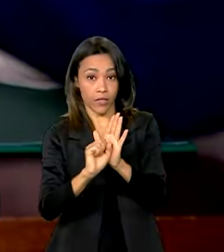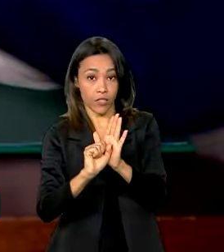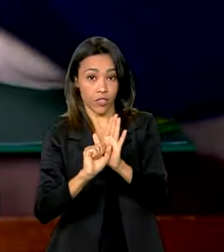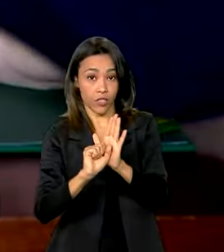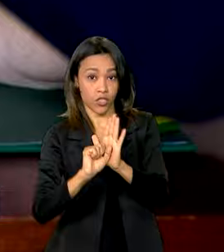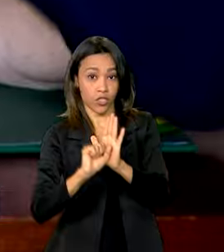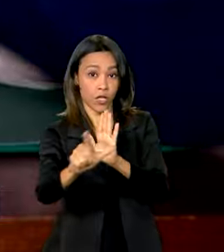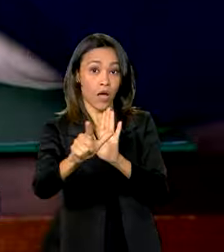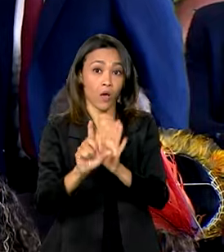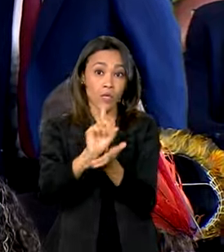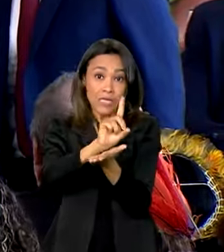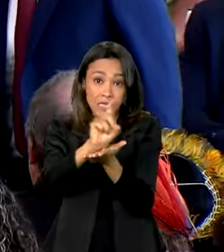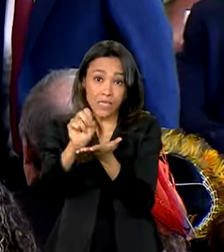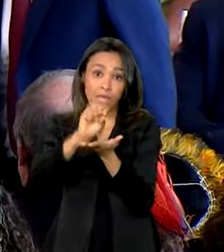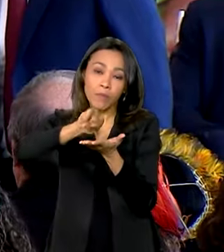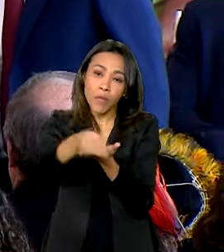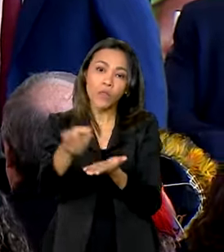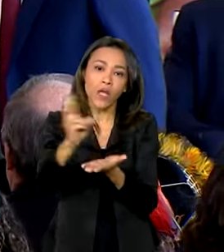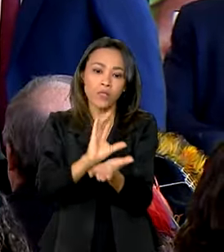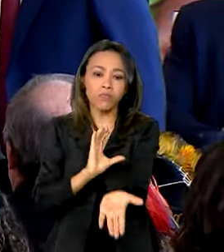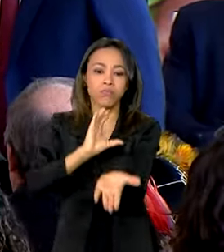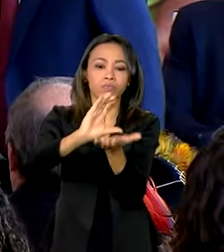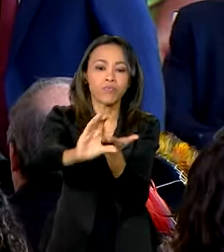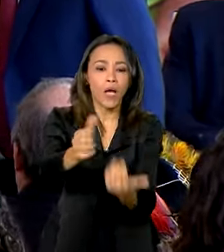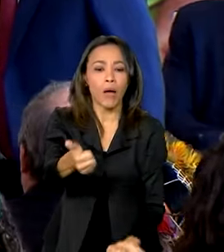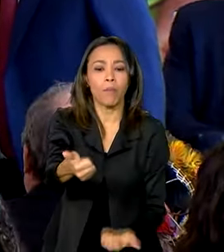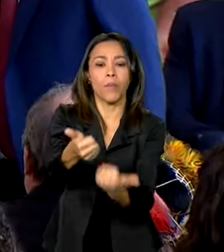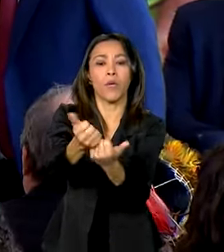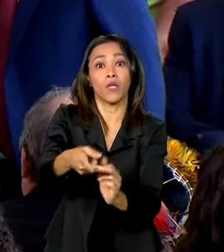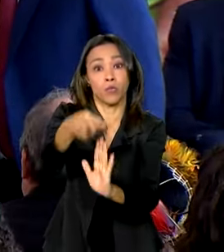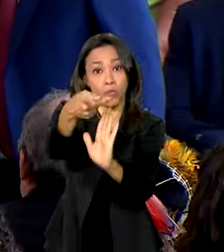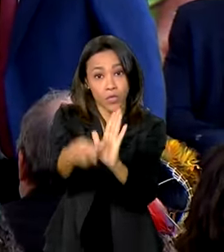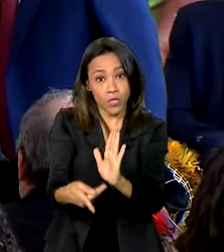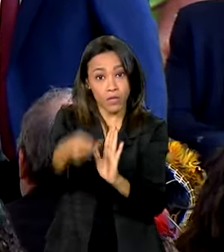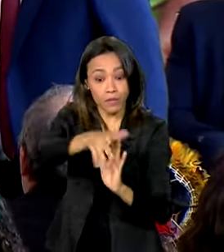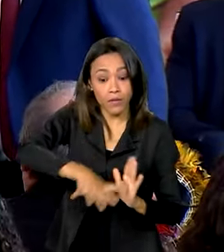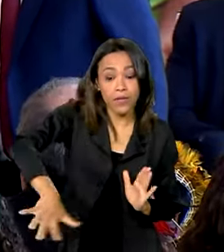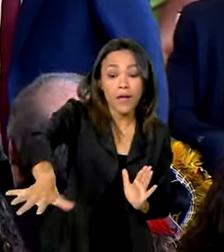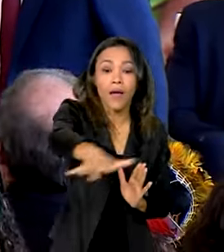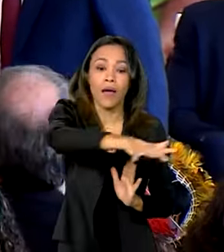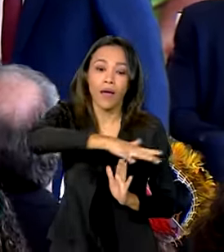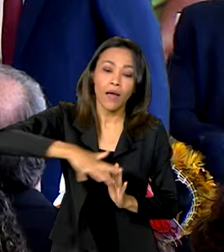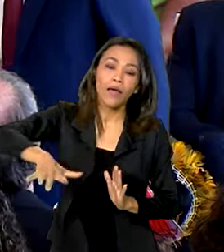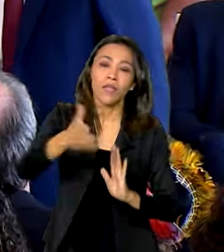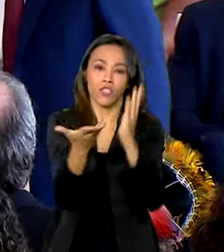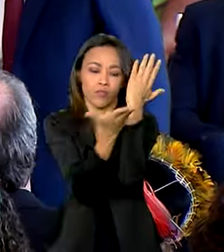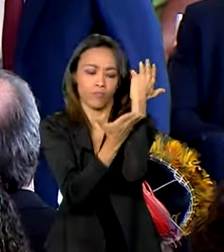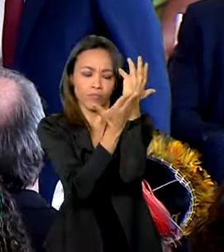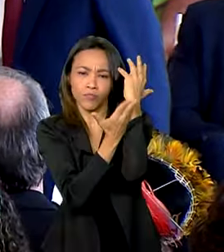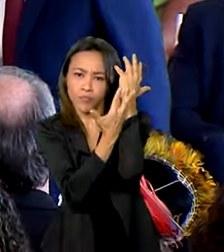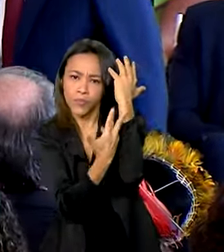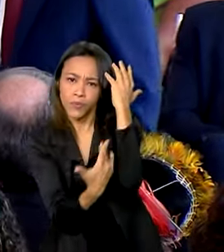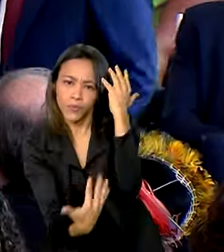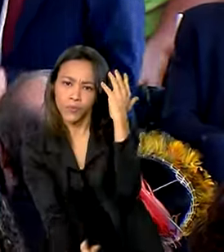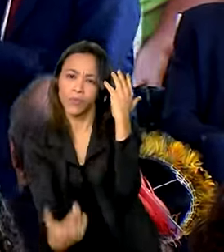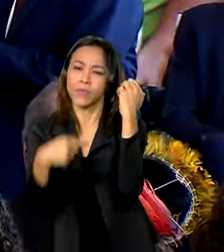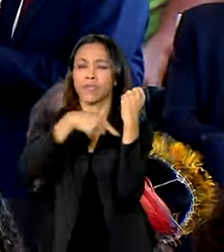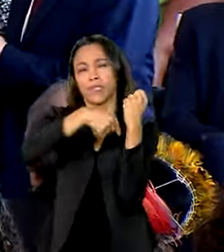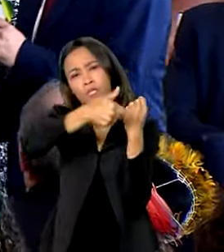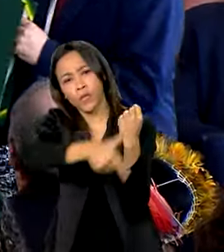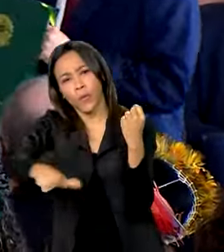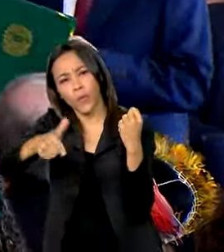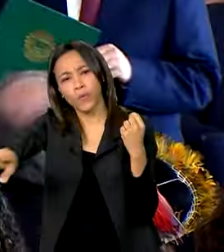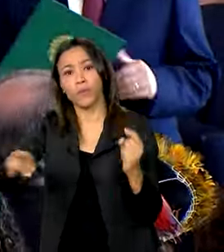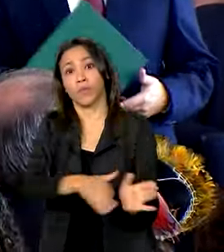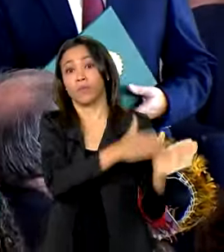ecoforte de apoio a projetos de redes de agroecologia, extrativismo e produção orgânica e o